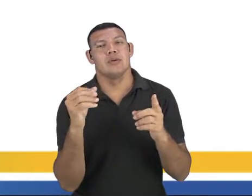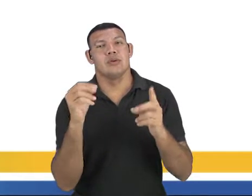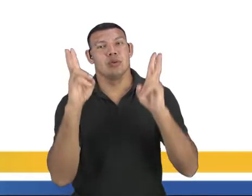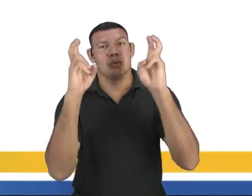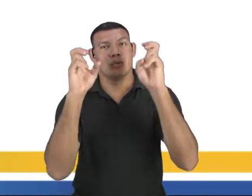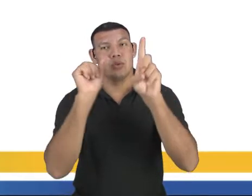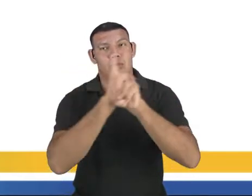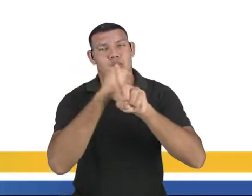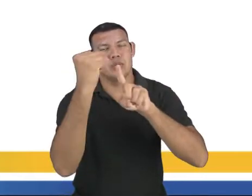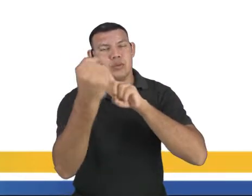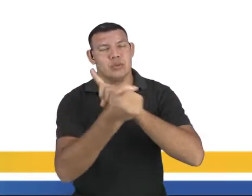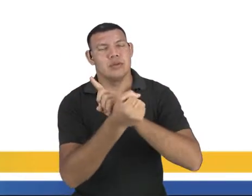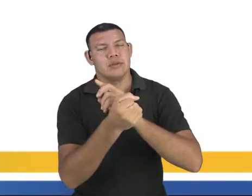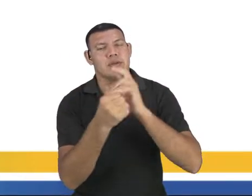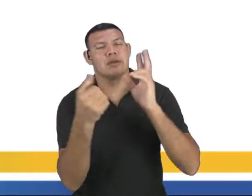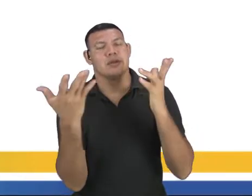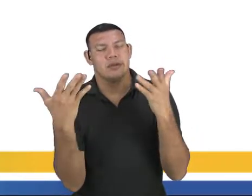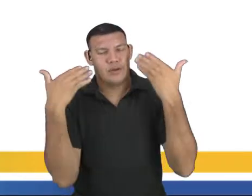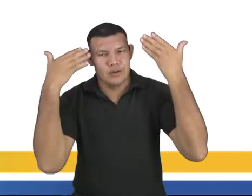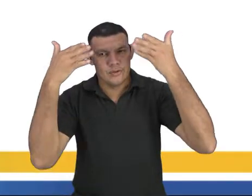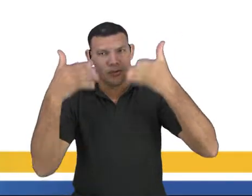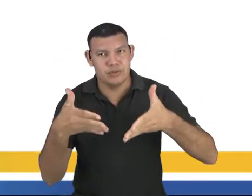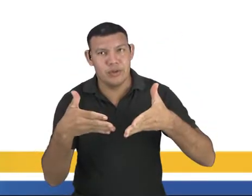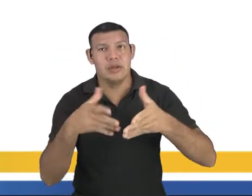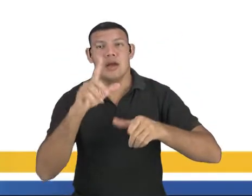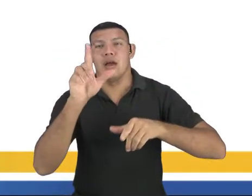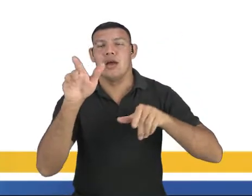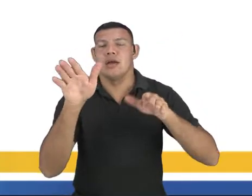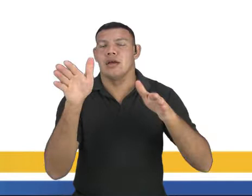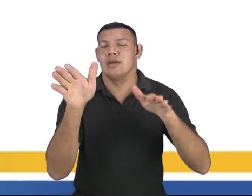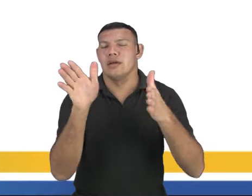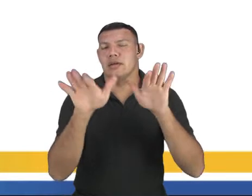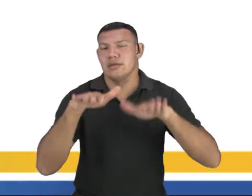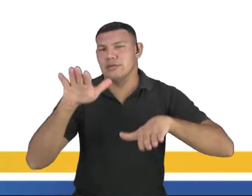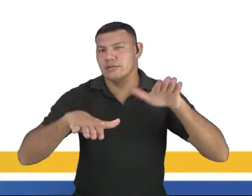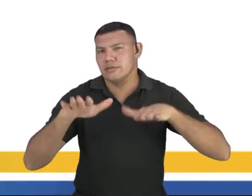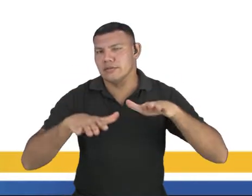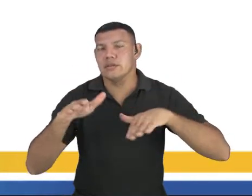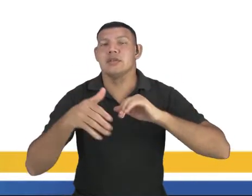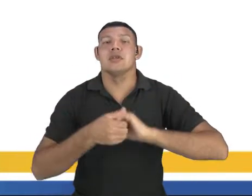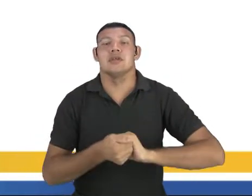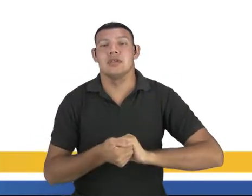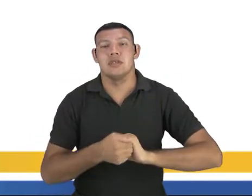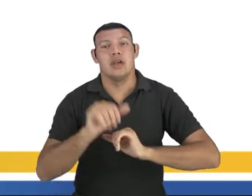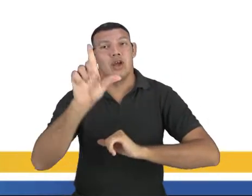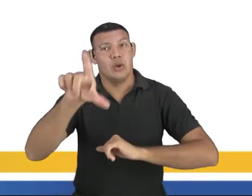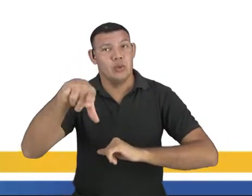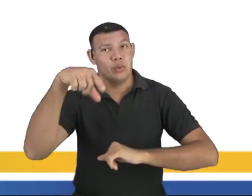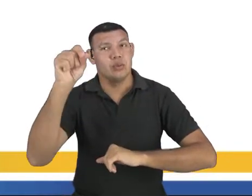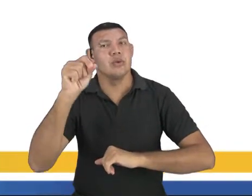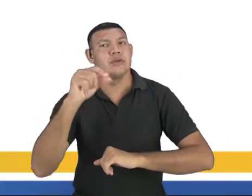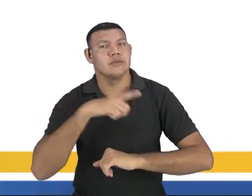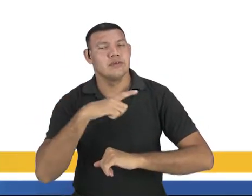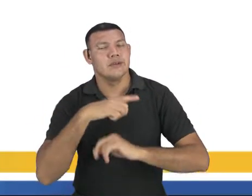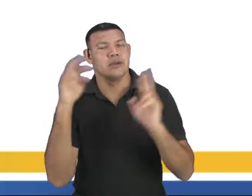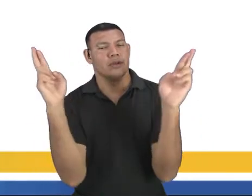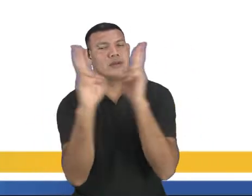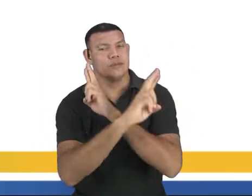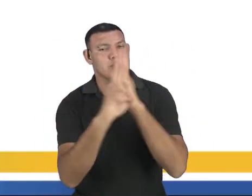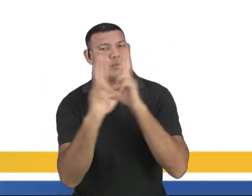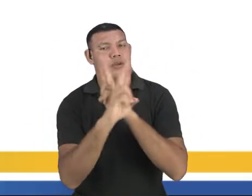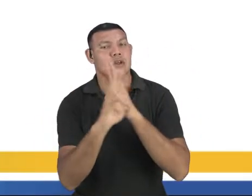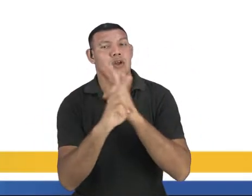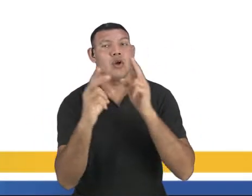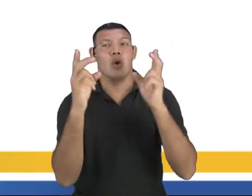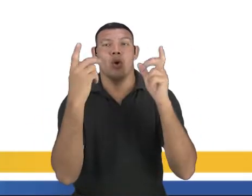Então, geralmente, são escolhidas as músicas que têm essa relatividade com a questão